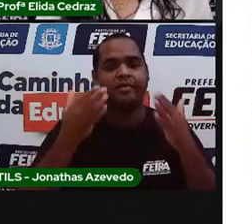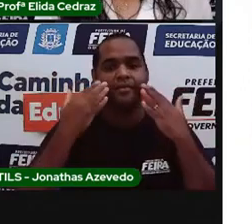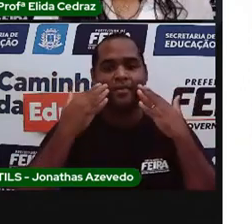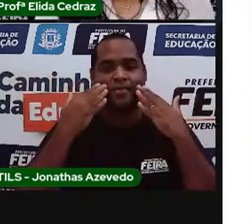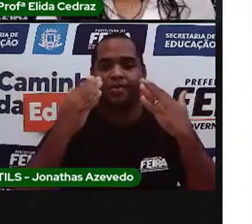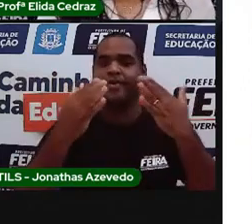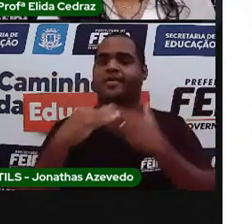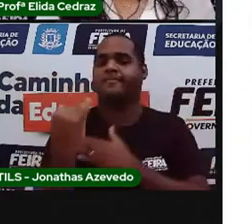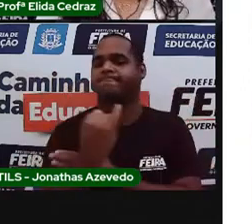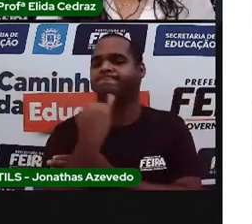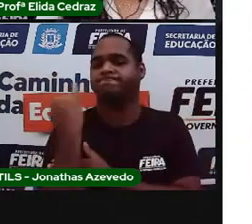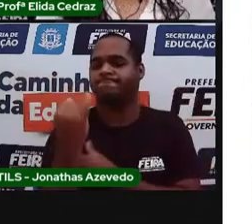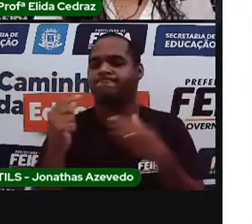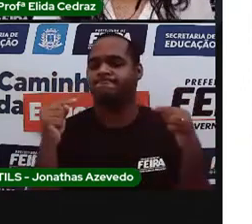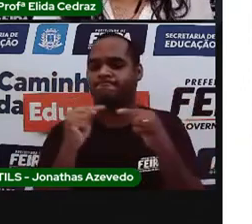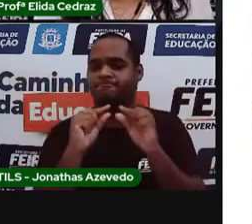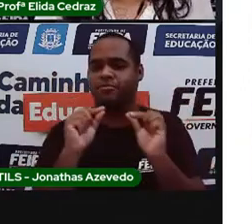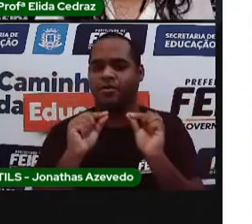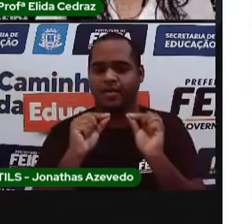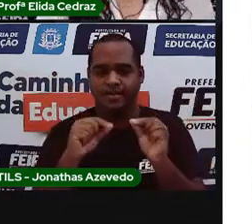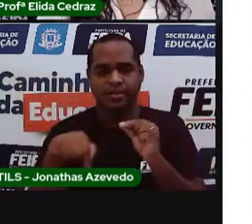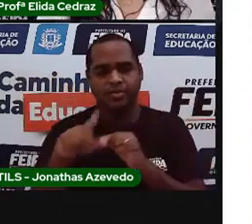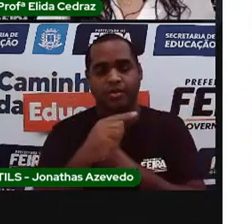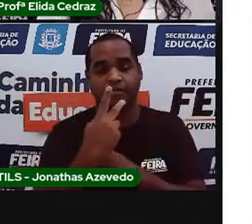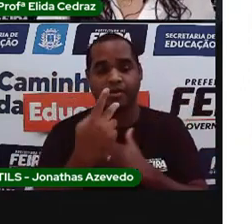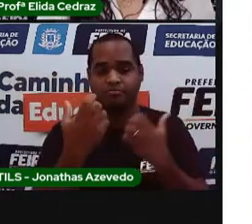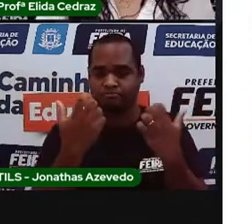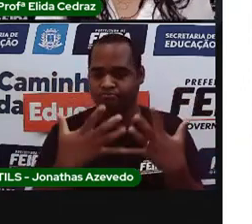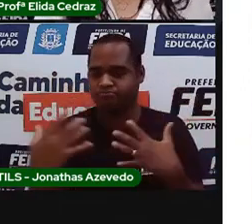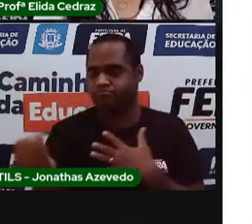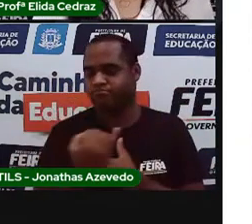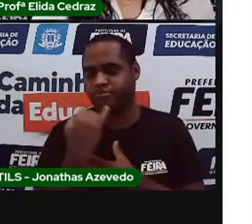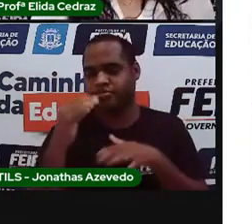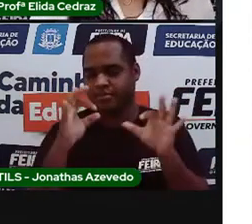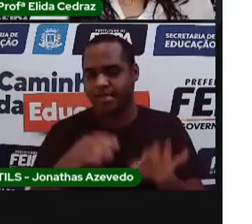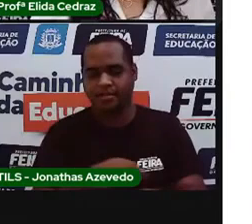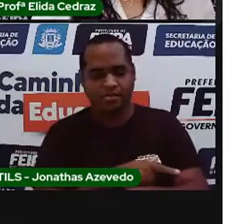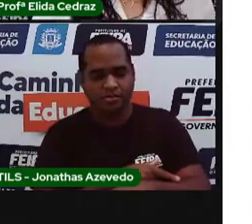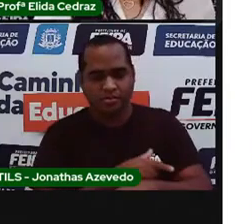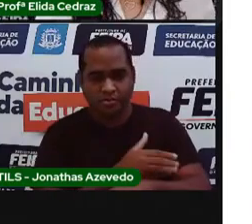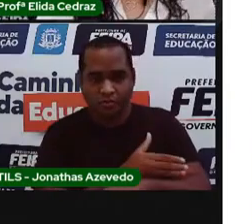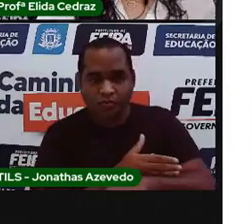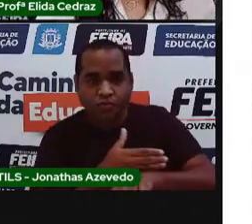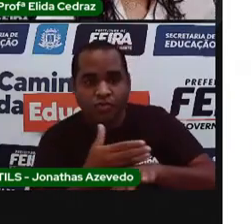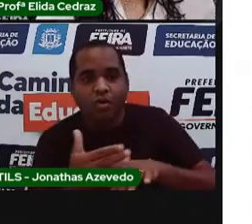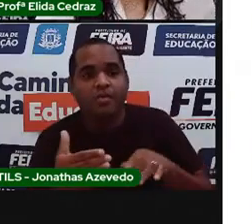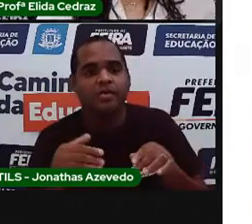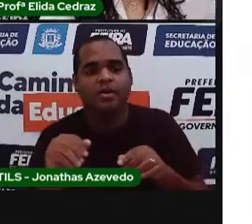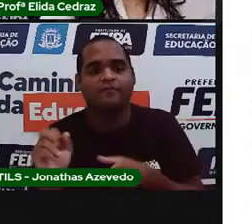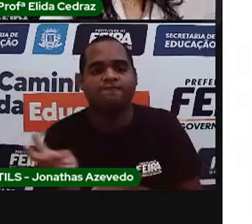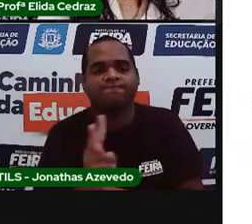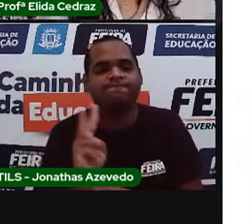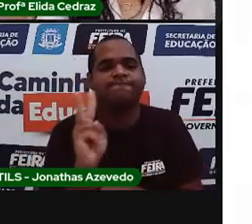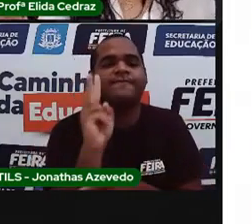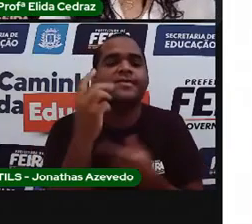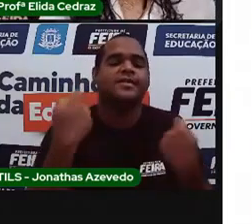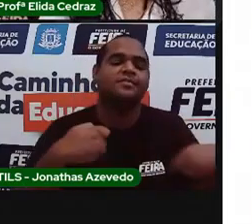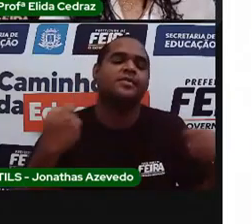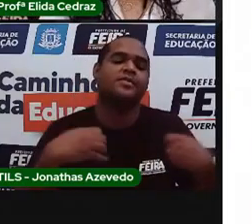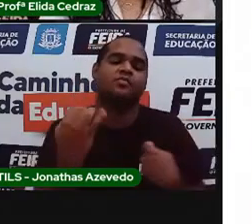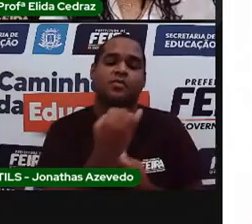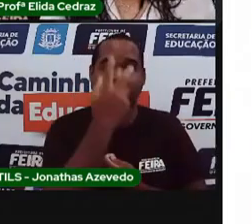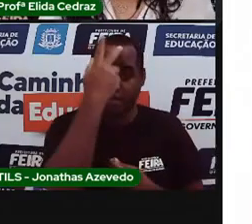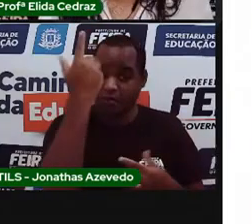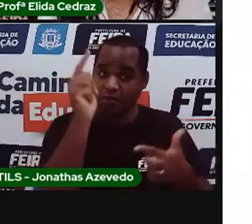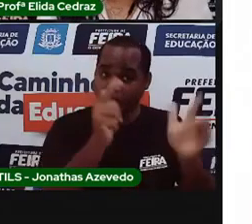como é importante a gente preservar a nossa tradição. Porque, quando a gente valoriza a nossa tradição, as outras